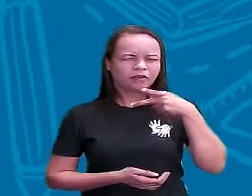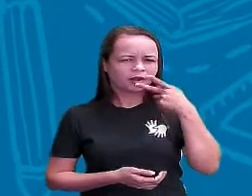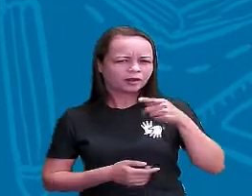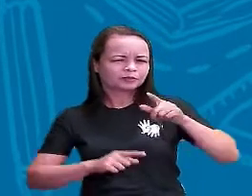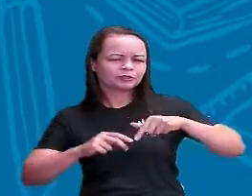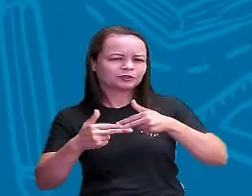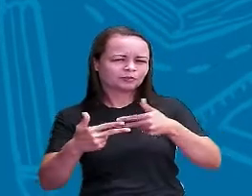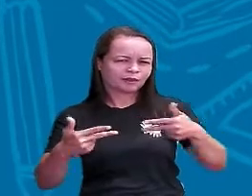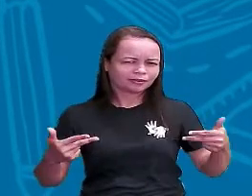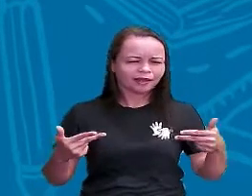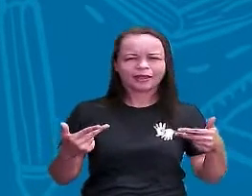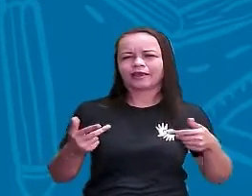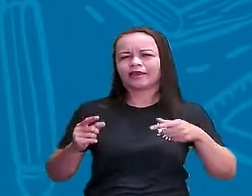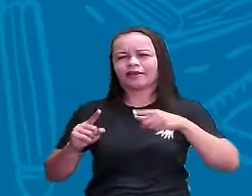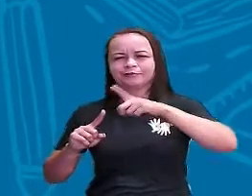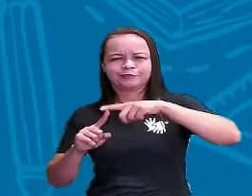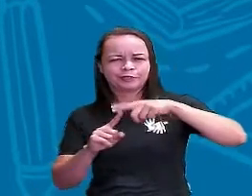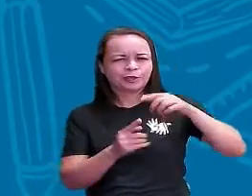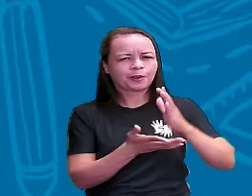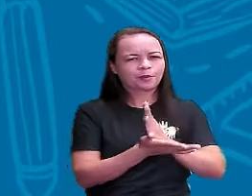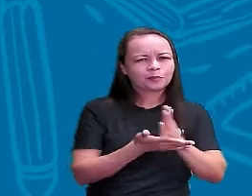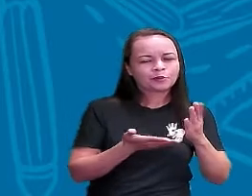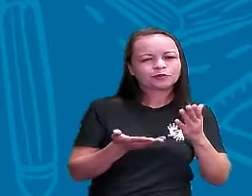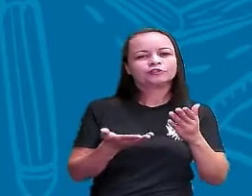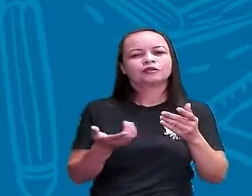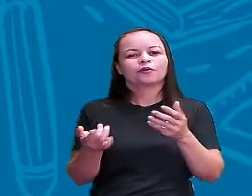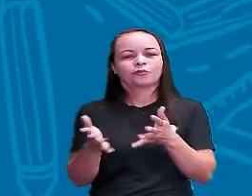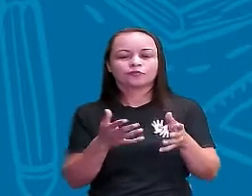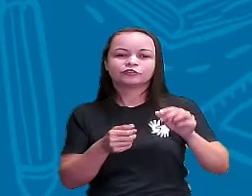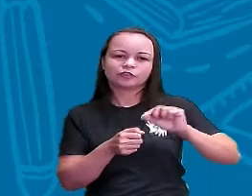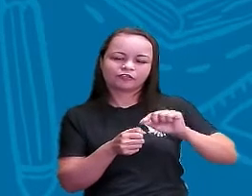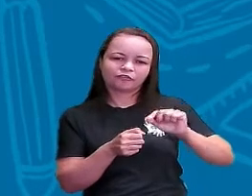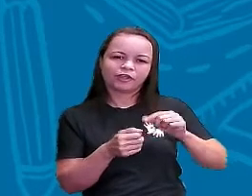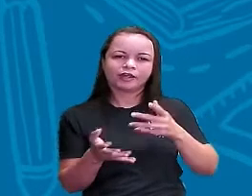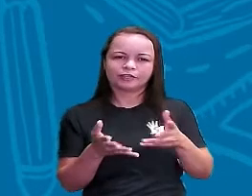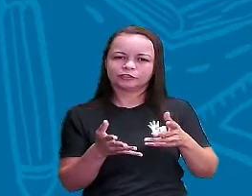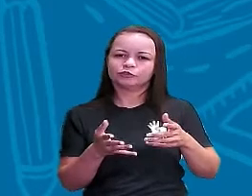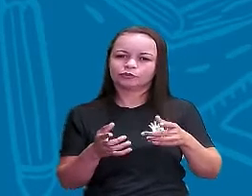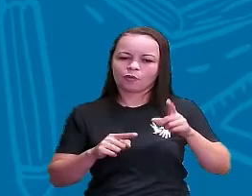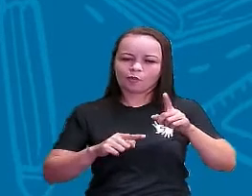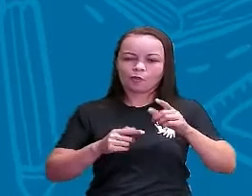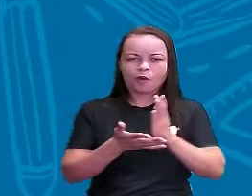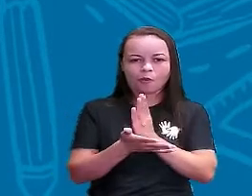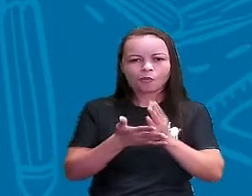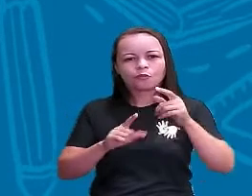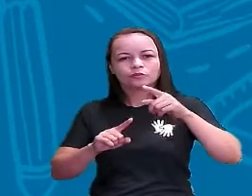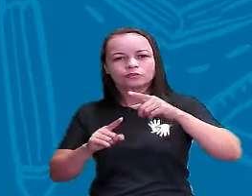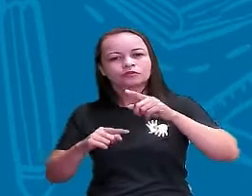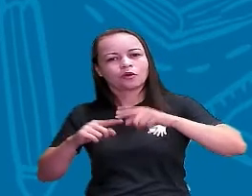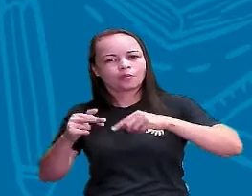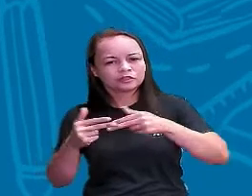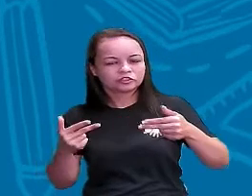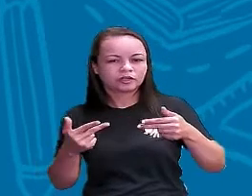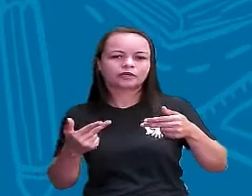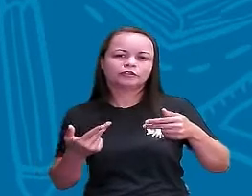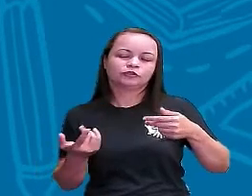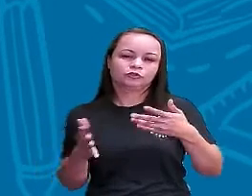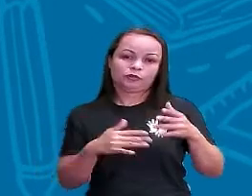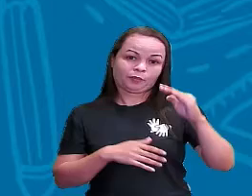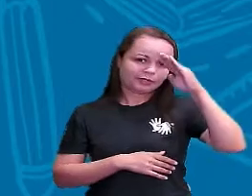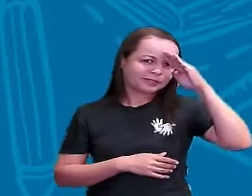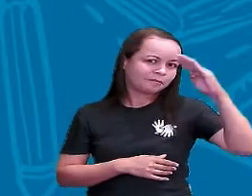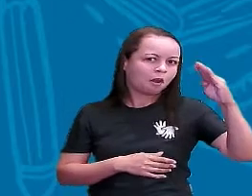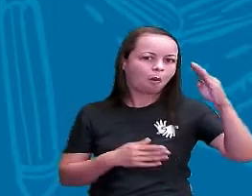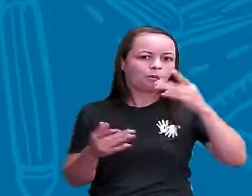materiais Alguns tipos de materiais Que é feito Alguns objetos Do nosso dia a dia Principalmente Os